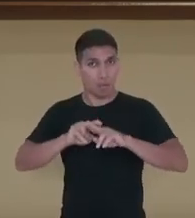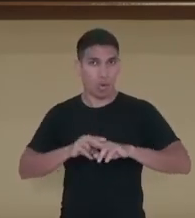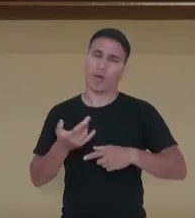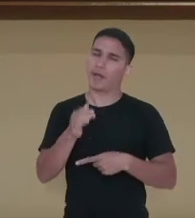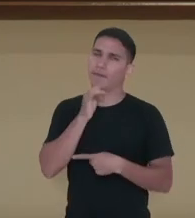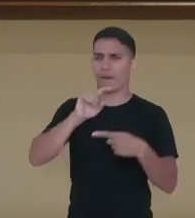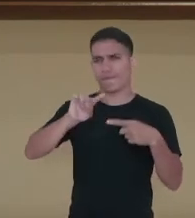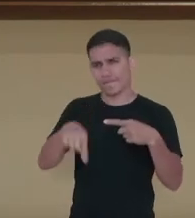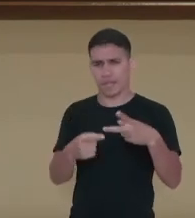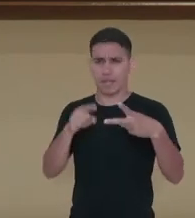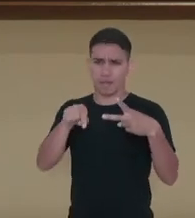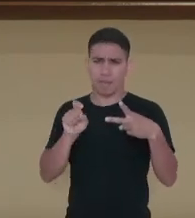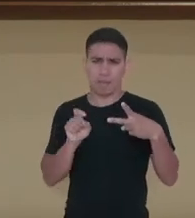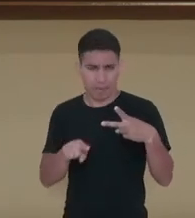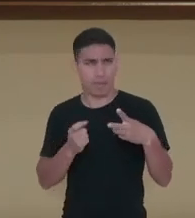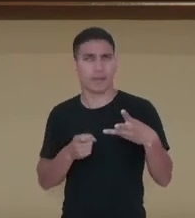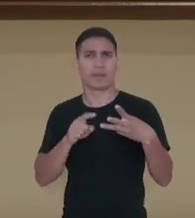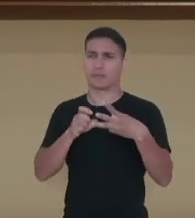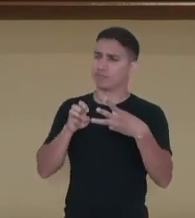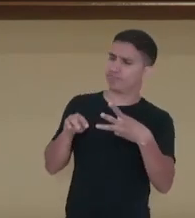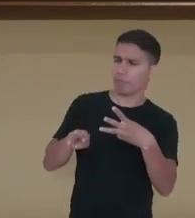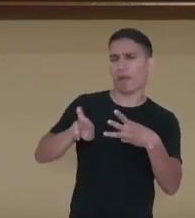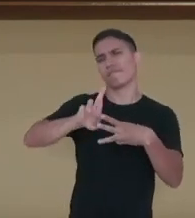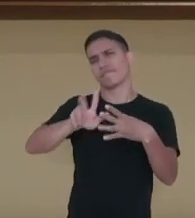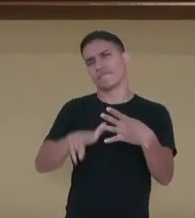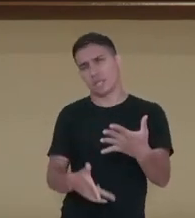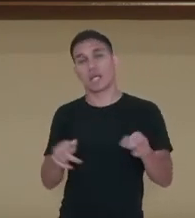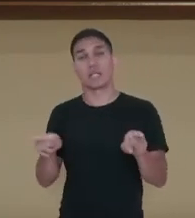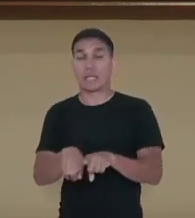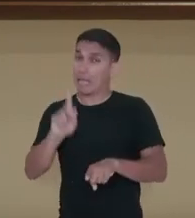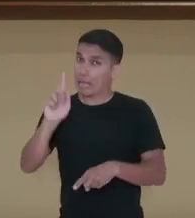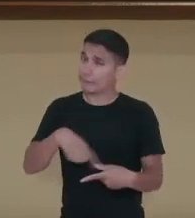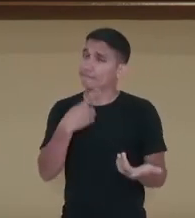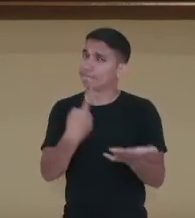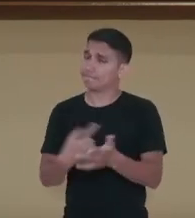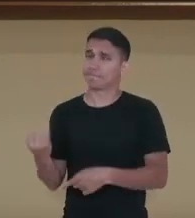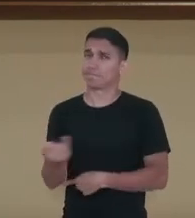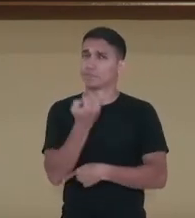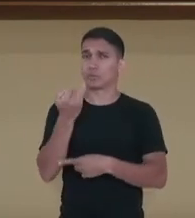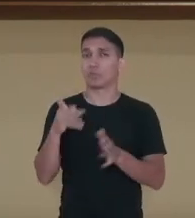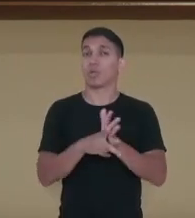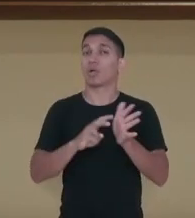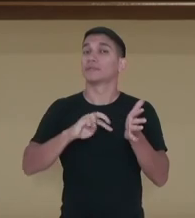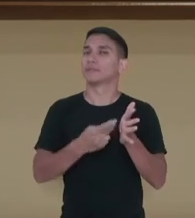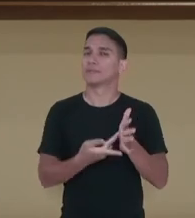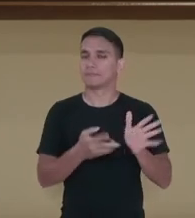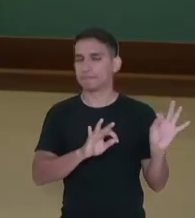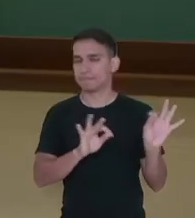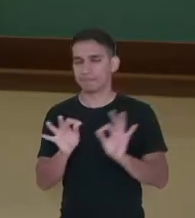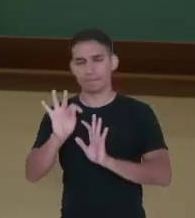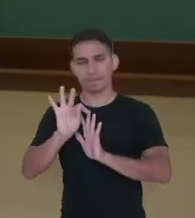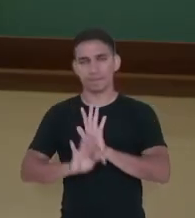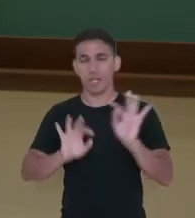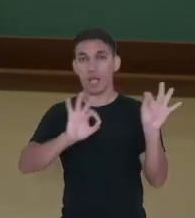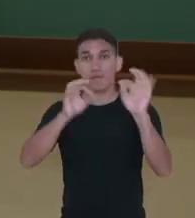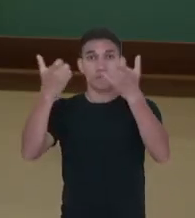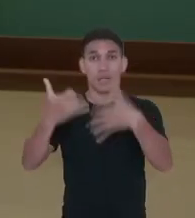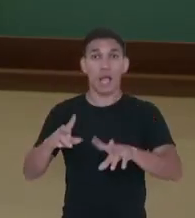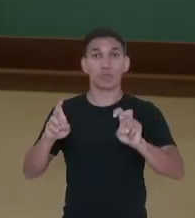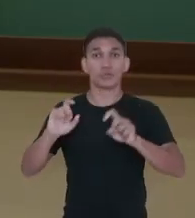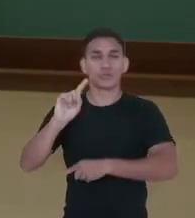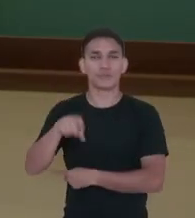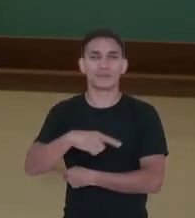vírgulas, pontos de exclamação, reticências, são determinantes na produção do sentido do texto. Nesse vídeo nós